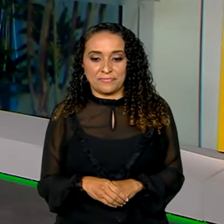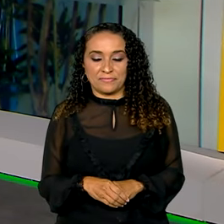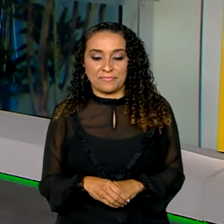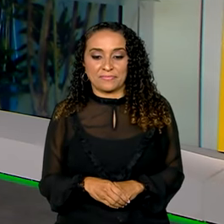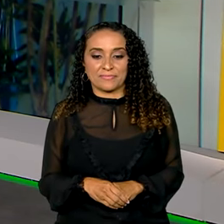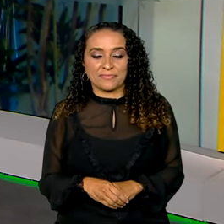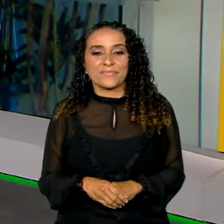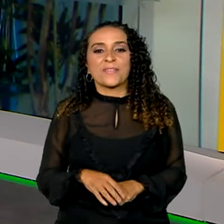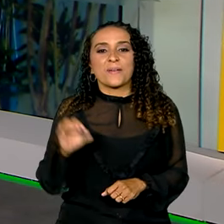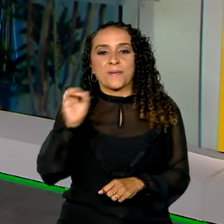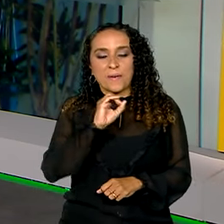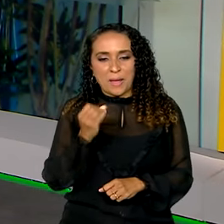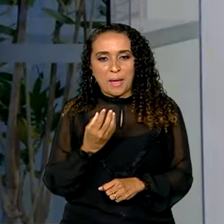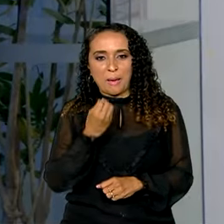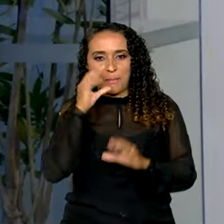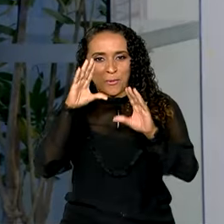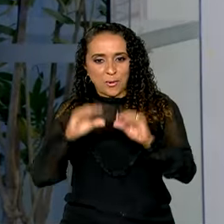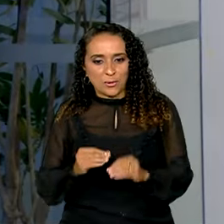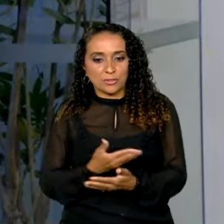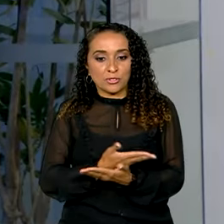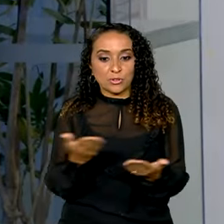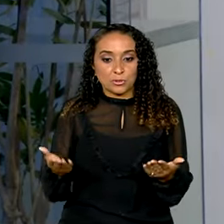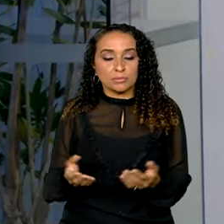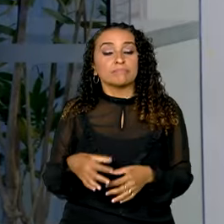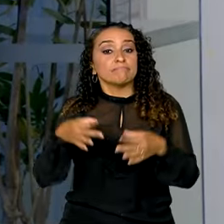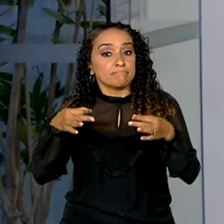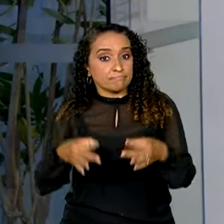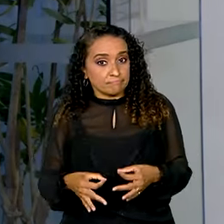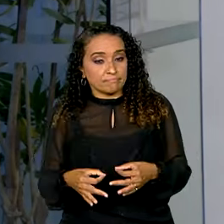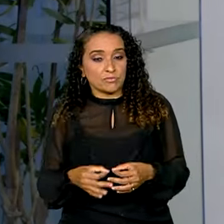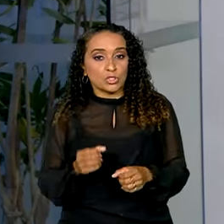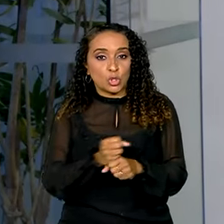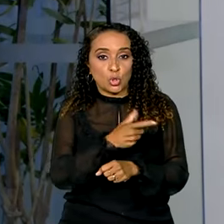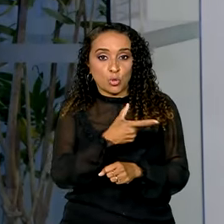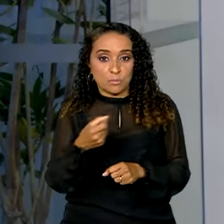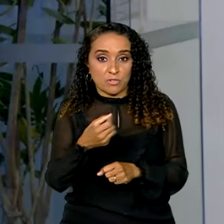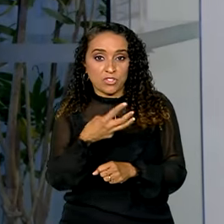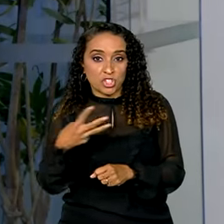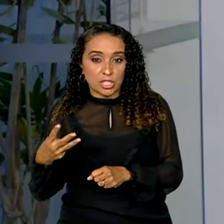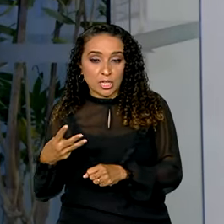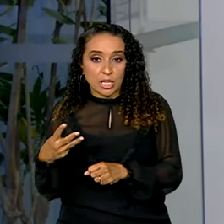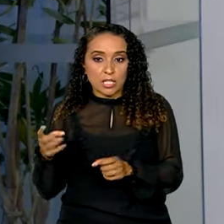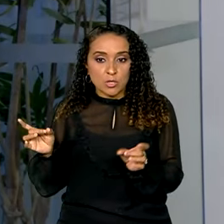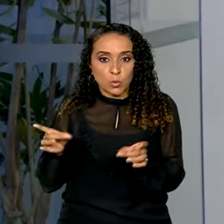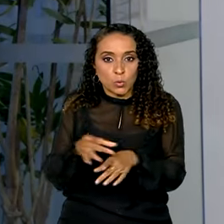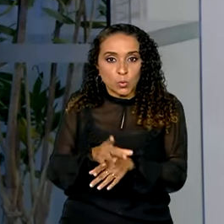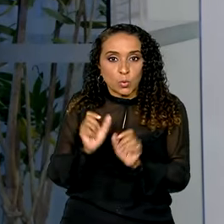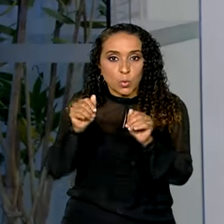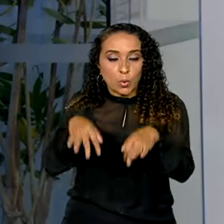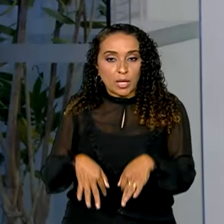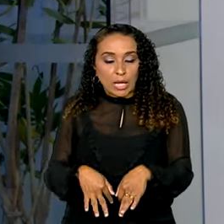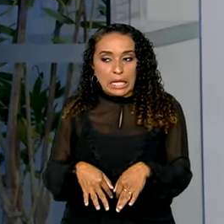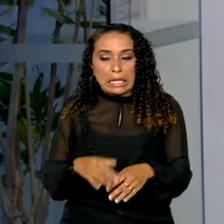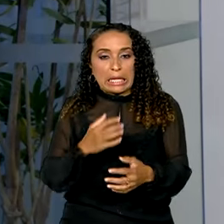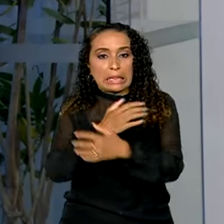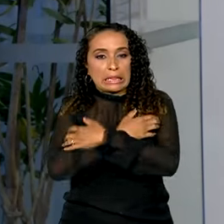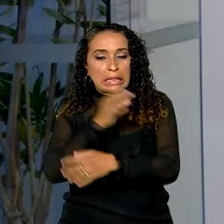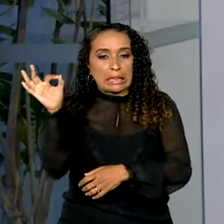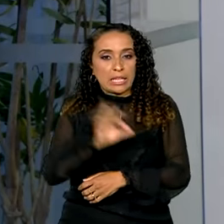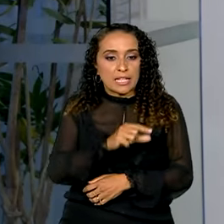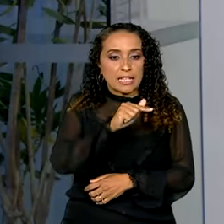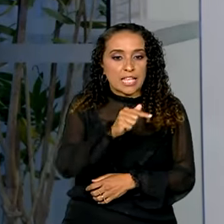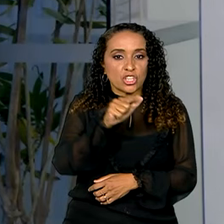Oi Roberto, boa noite a você, a todo mundo que tá com a gente. Exatamente, 2023 fechou com uma taxa de desemprego de 7